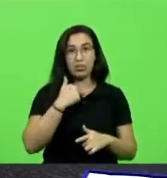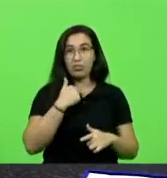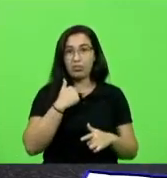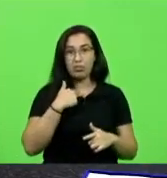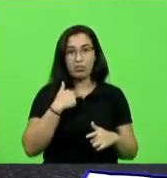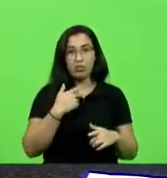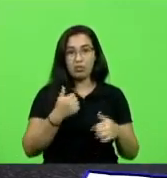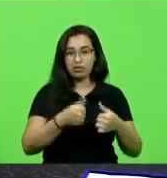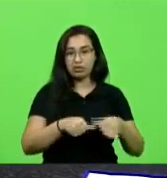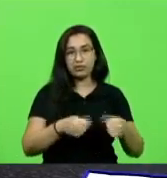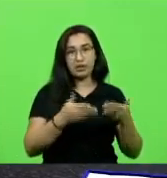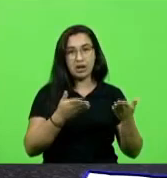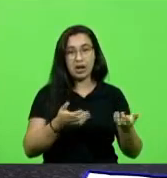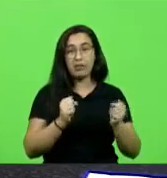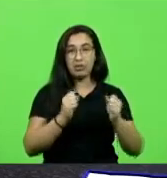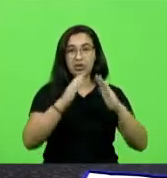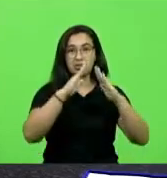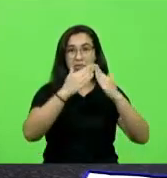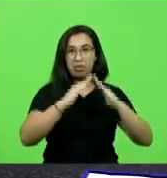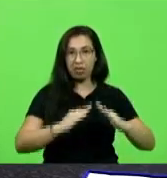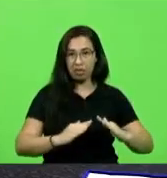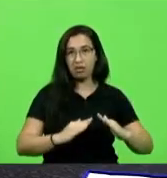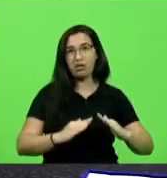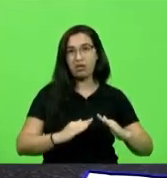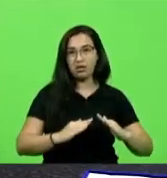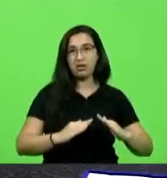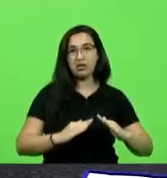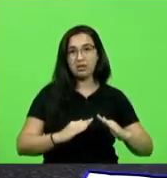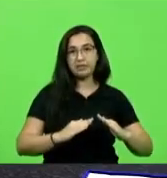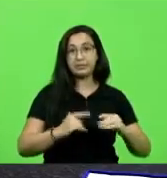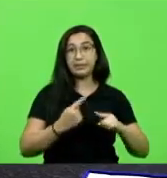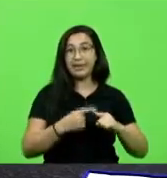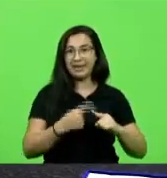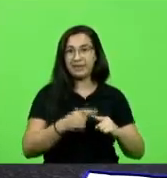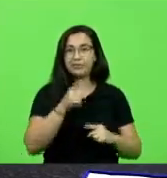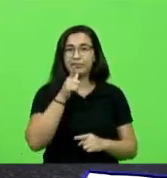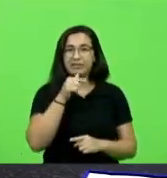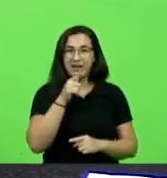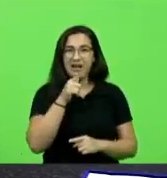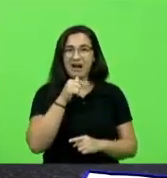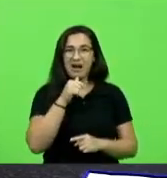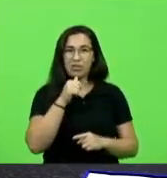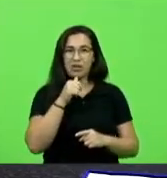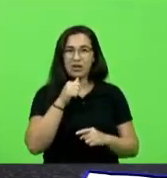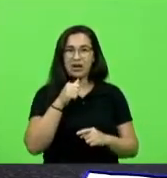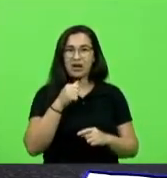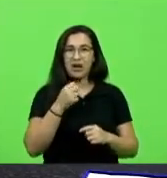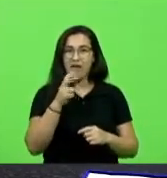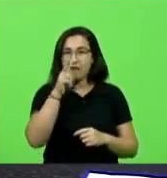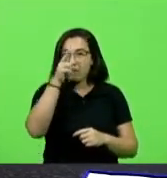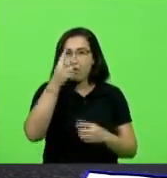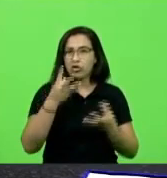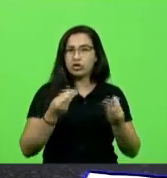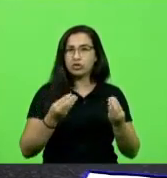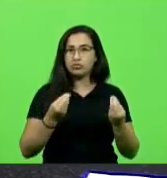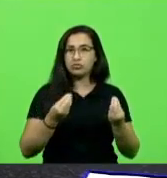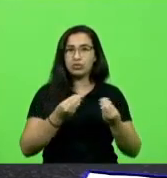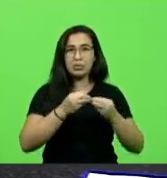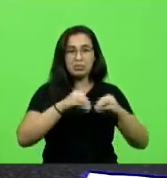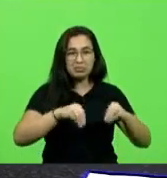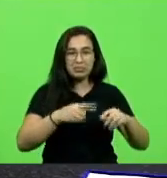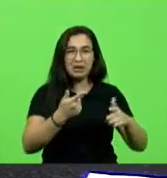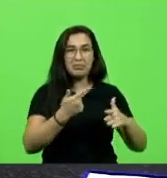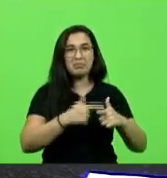inclusive de desabarem pela forma como a água destruiu parte da estrutura dessas